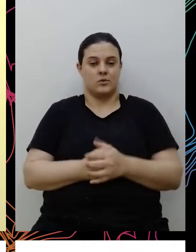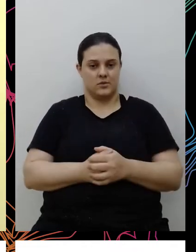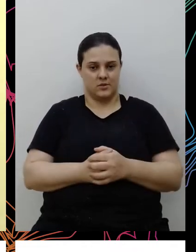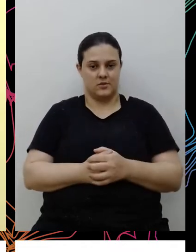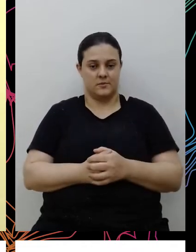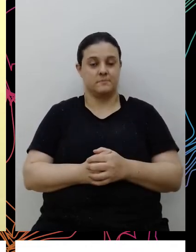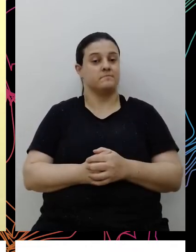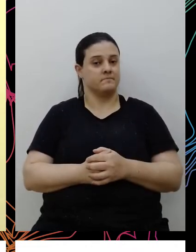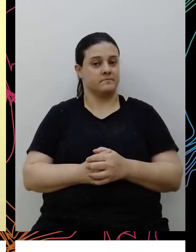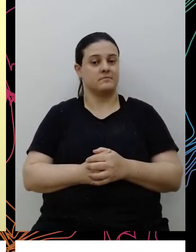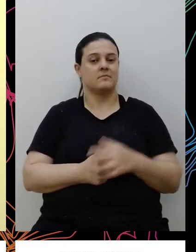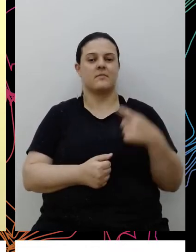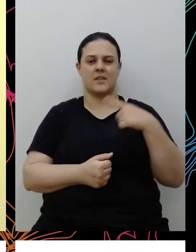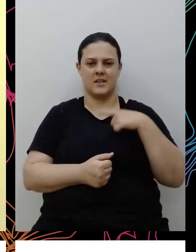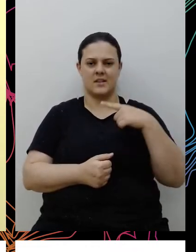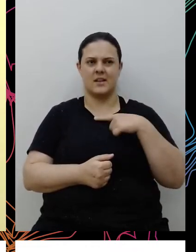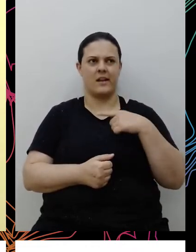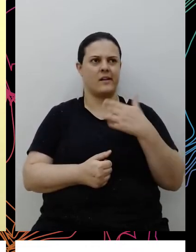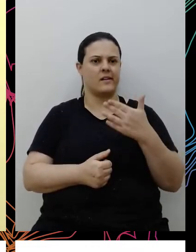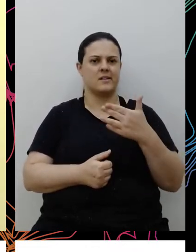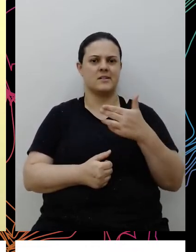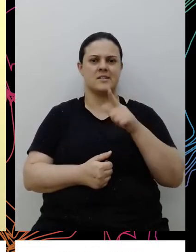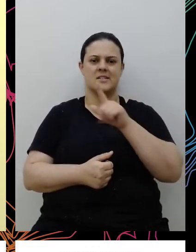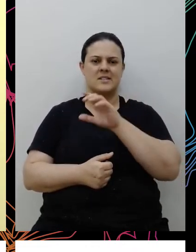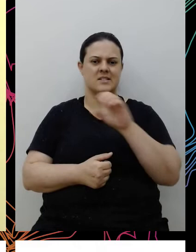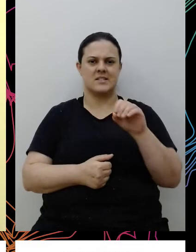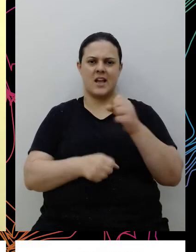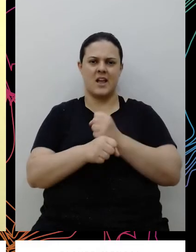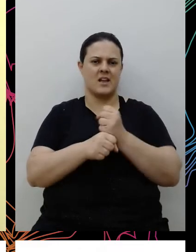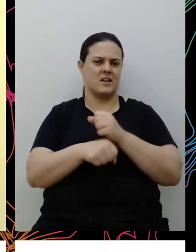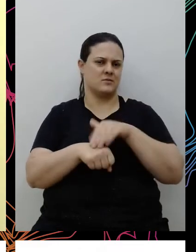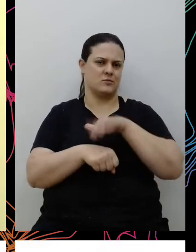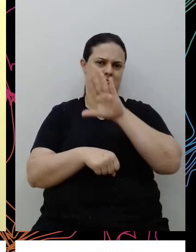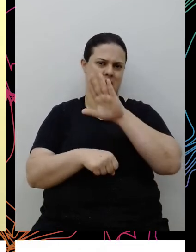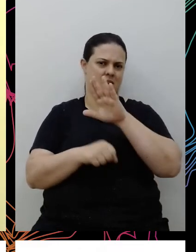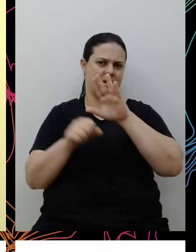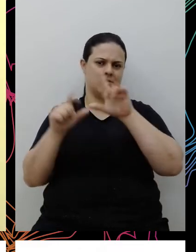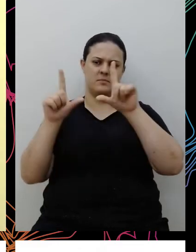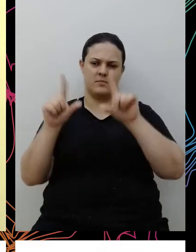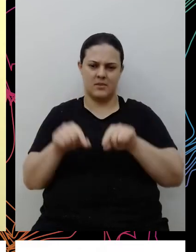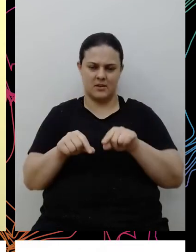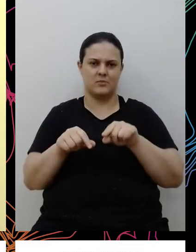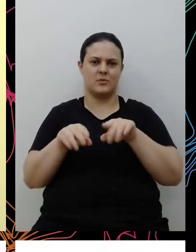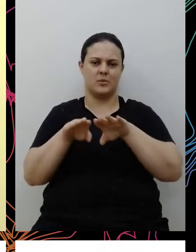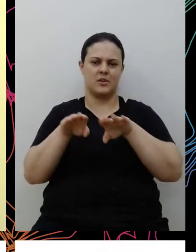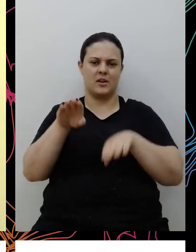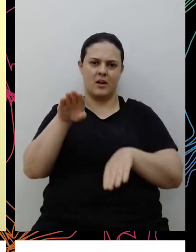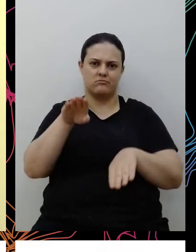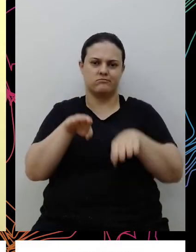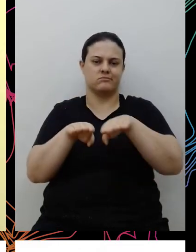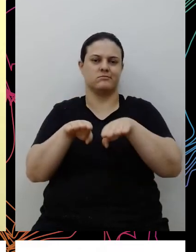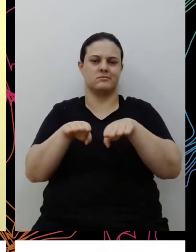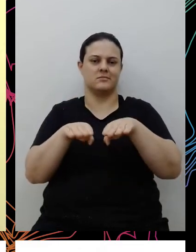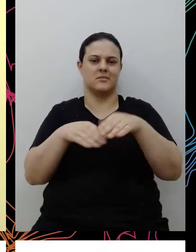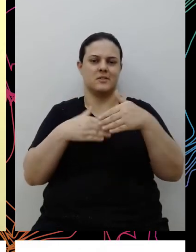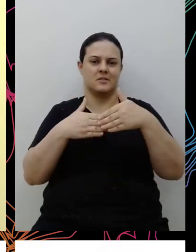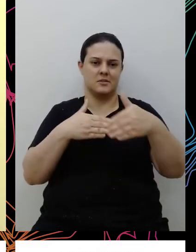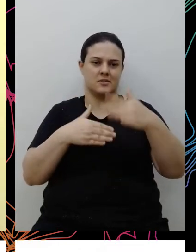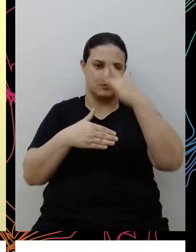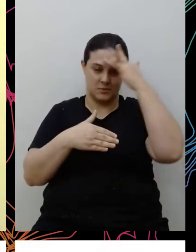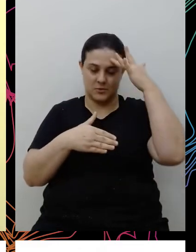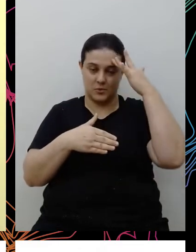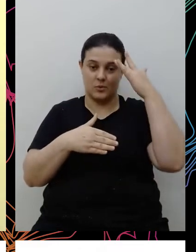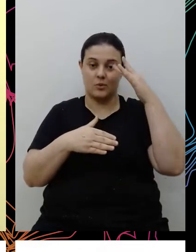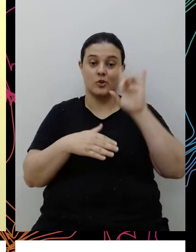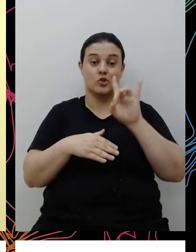falei, a gente ainda tem aí mais de 100 anos para reduzir a desigualdade entre pessoas negras e brancas no mercado de trabalho, isso a gente está falando